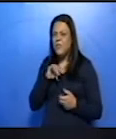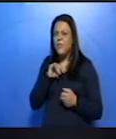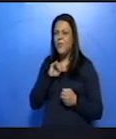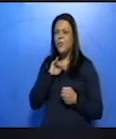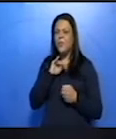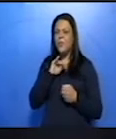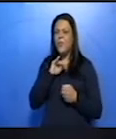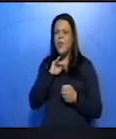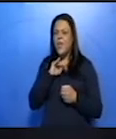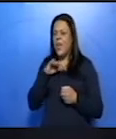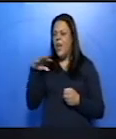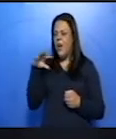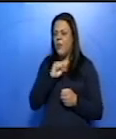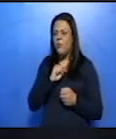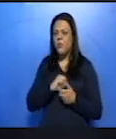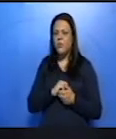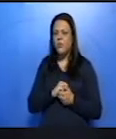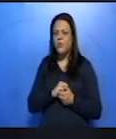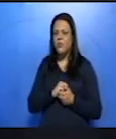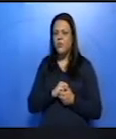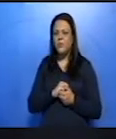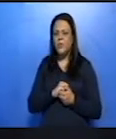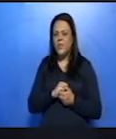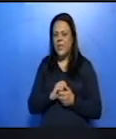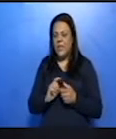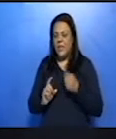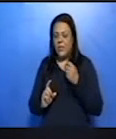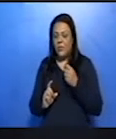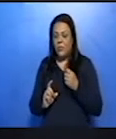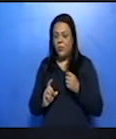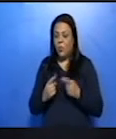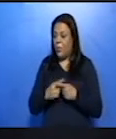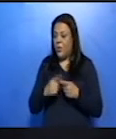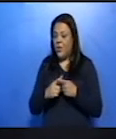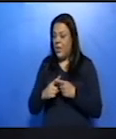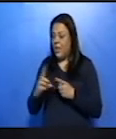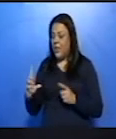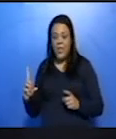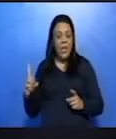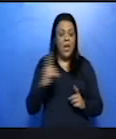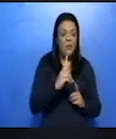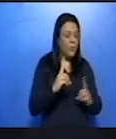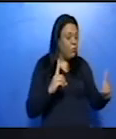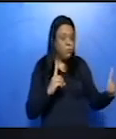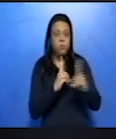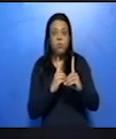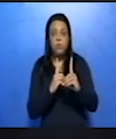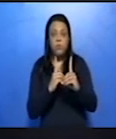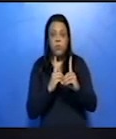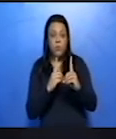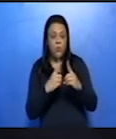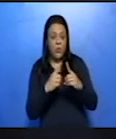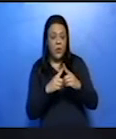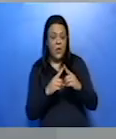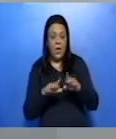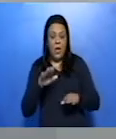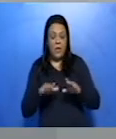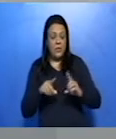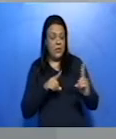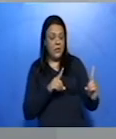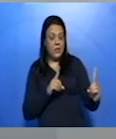rapidez de Camilo chegar até a casa dele. Pode ser que Vilela esteja